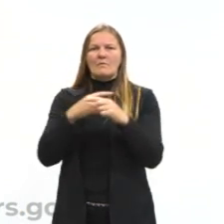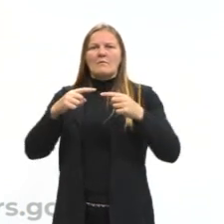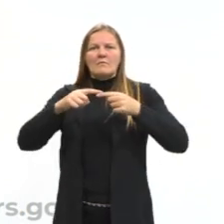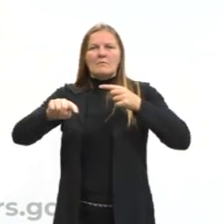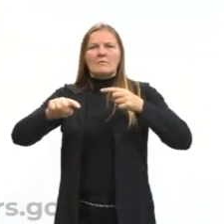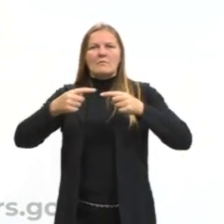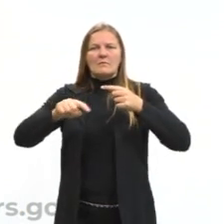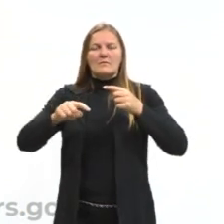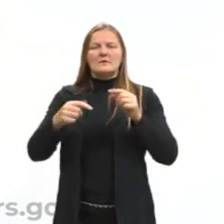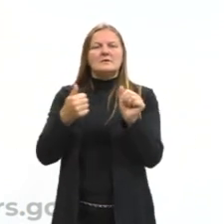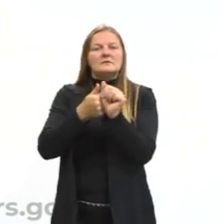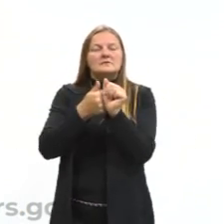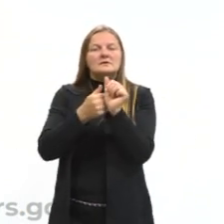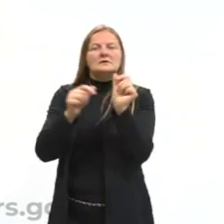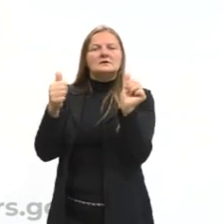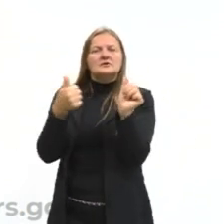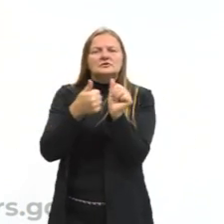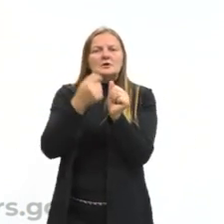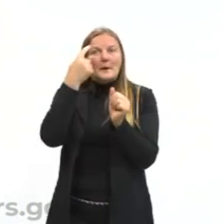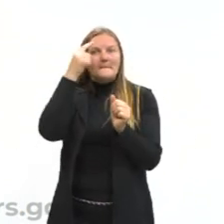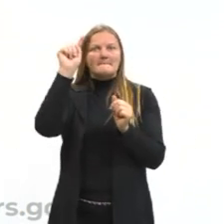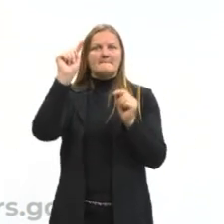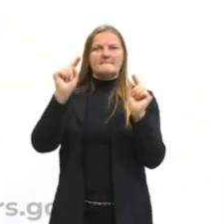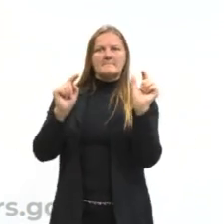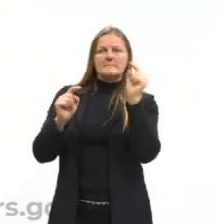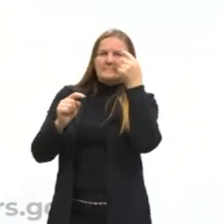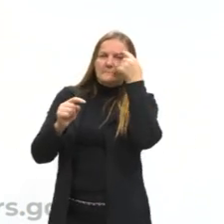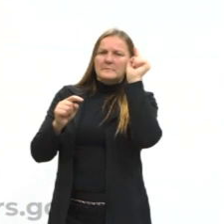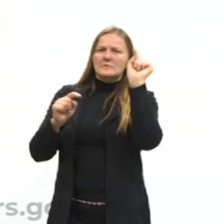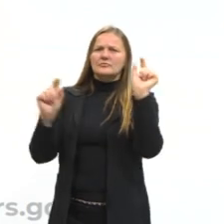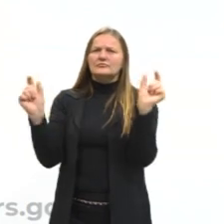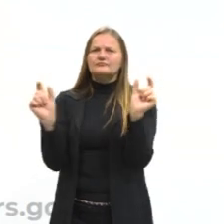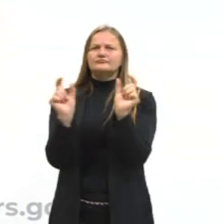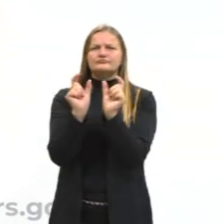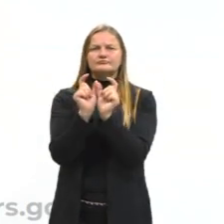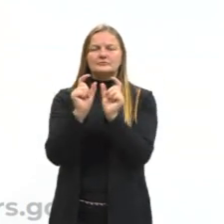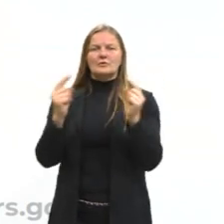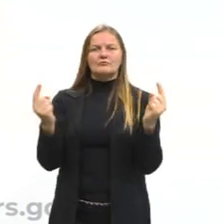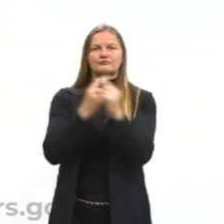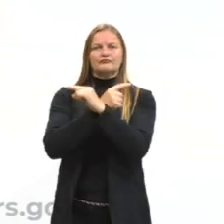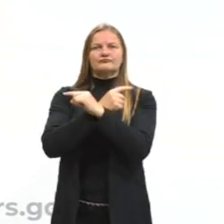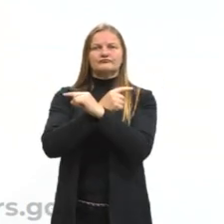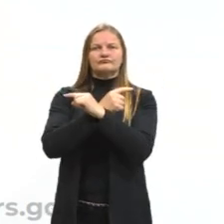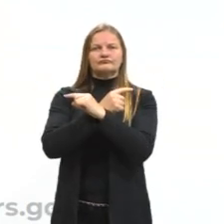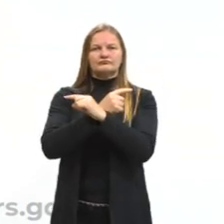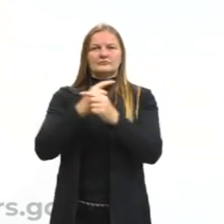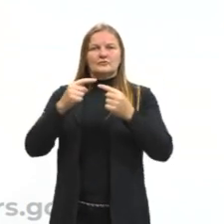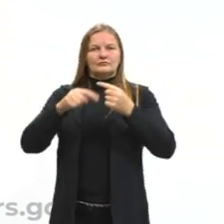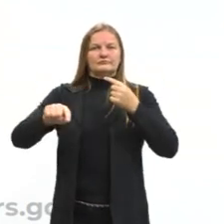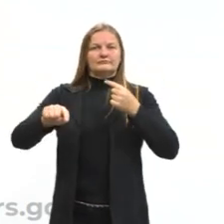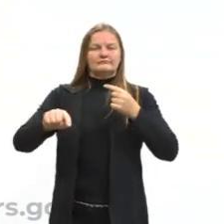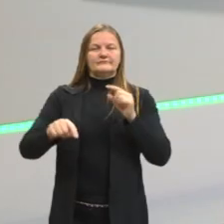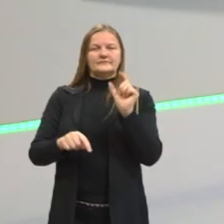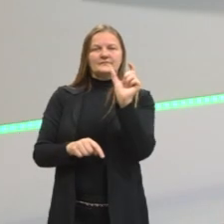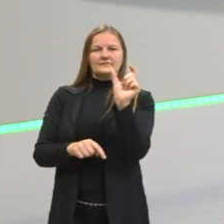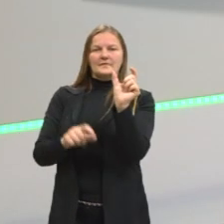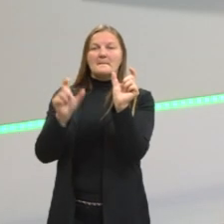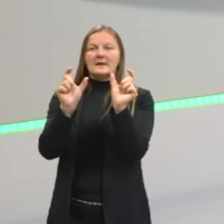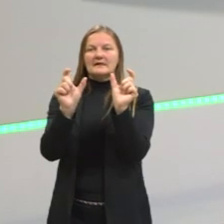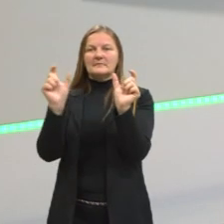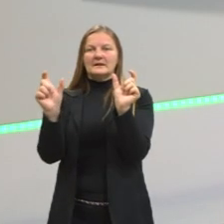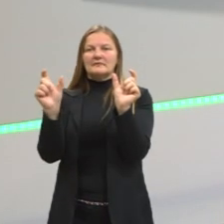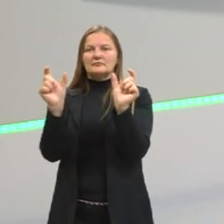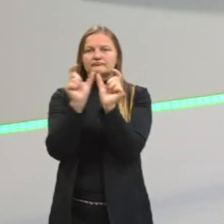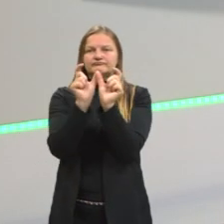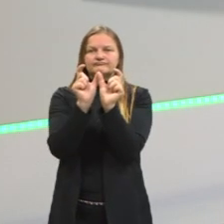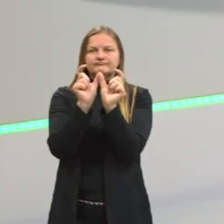aproximação entre eles quando apresentam sentidos opostos. Ou seja, gente pega dois termos que